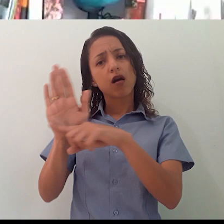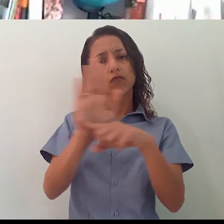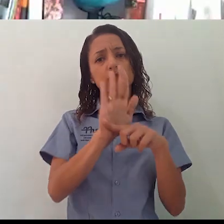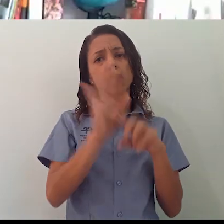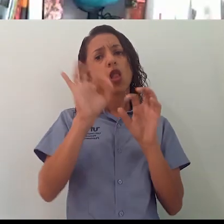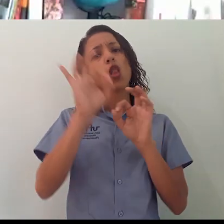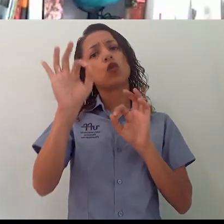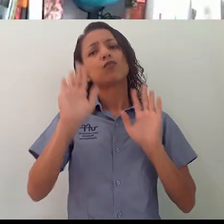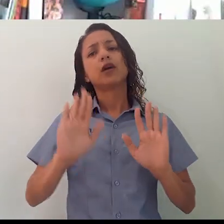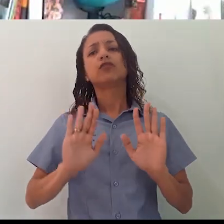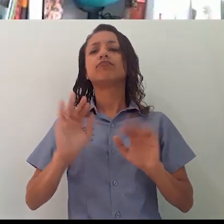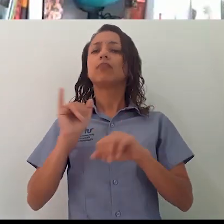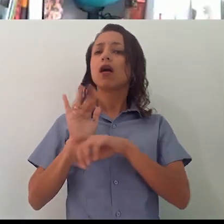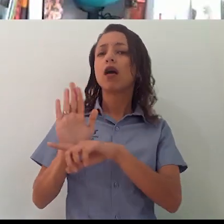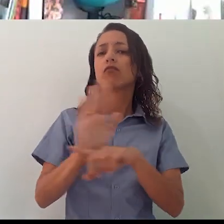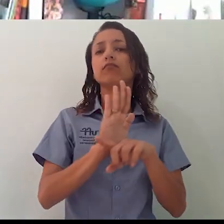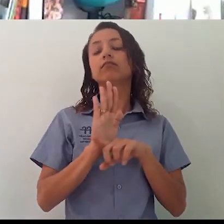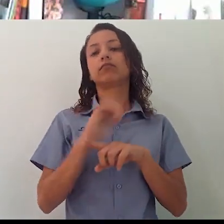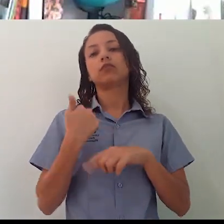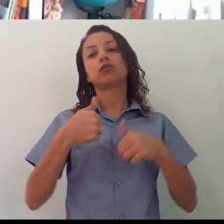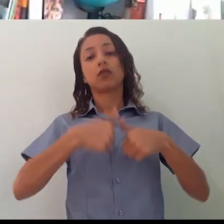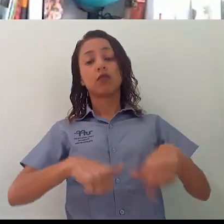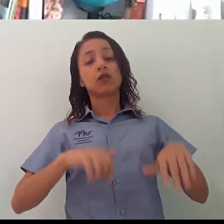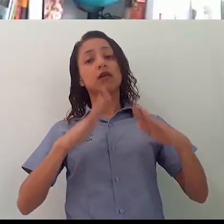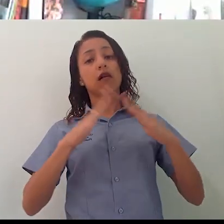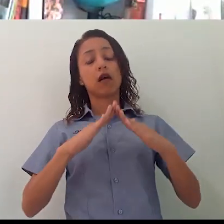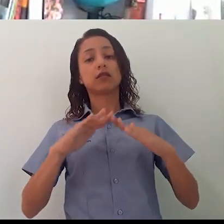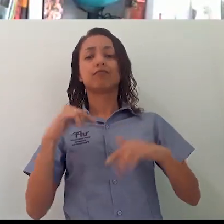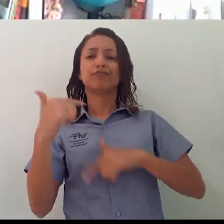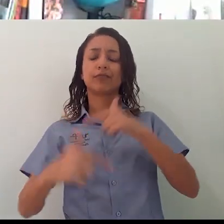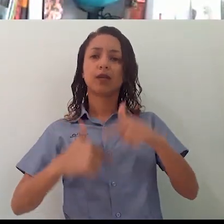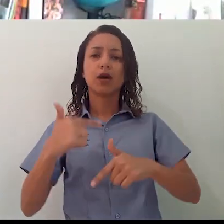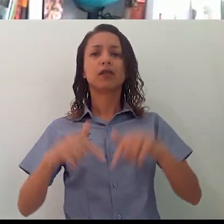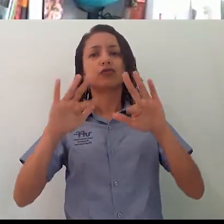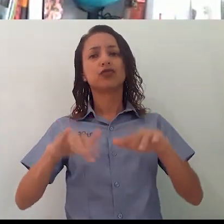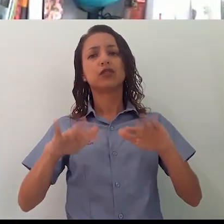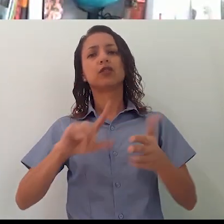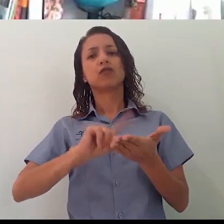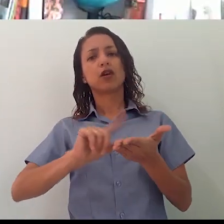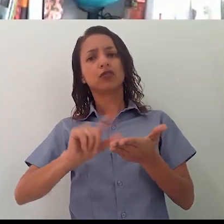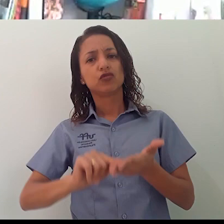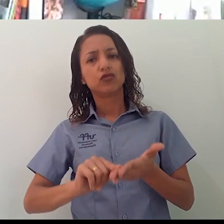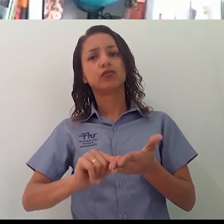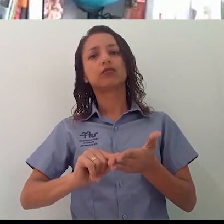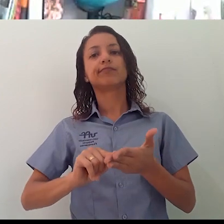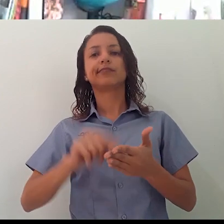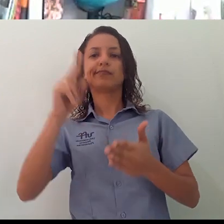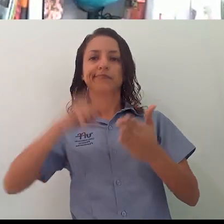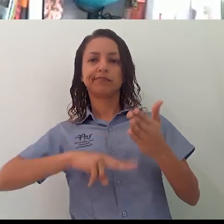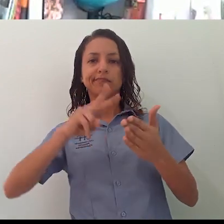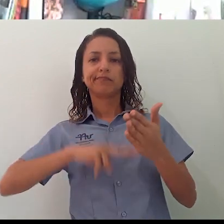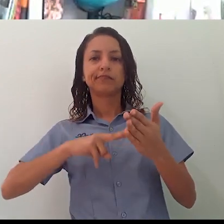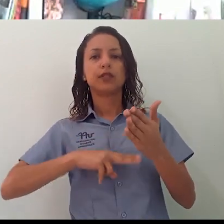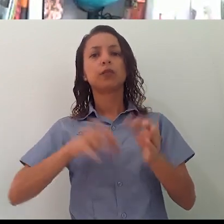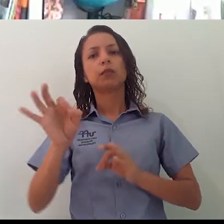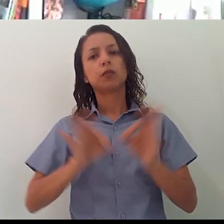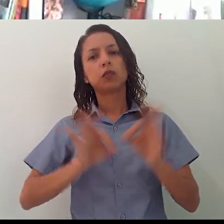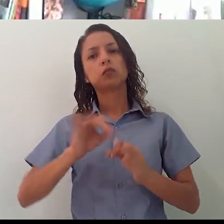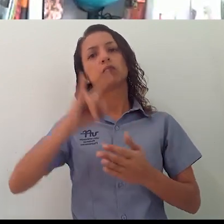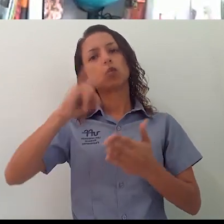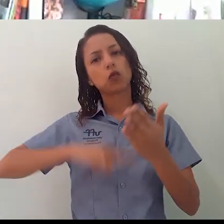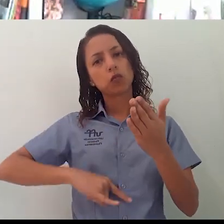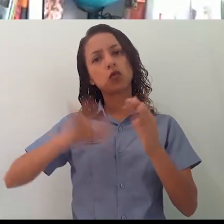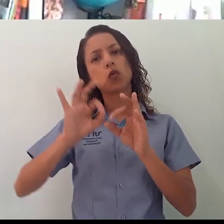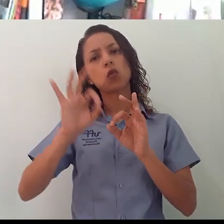pessoas, mesmo que à distância. Nós estamos em casa trabalhando, trabalhando, escrevendo artigos, fazendo leituras,